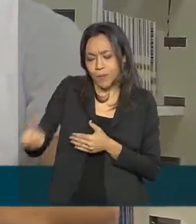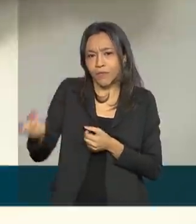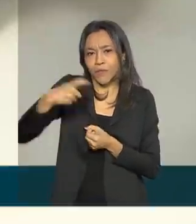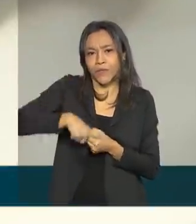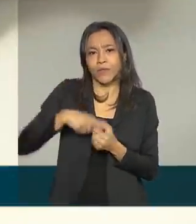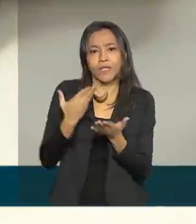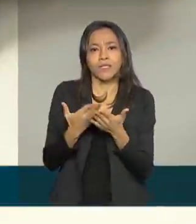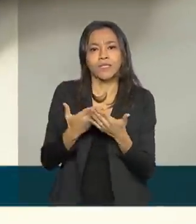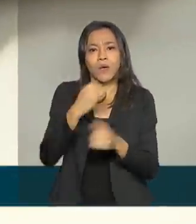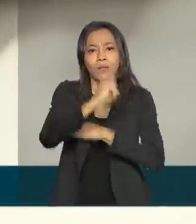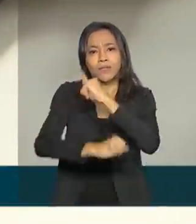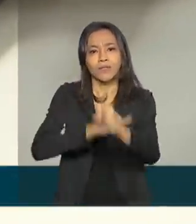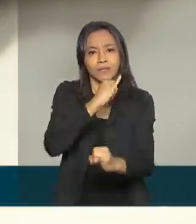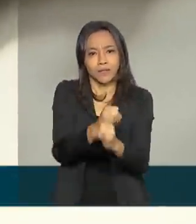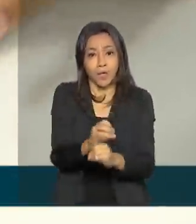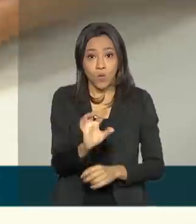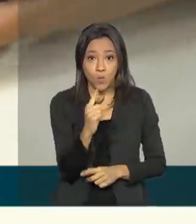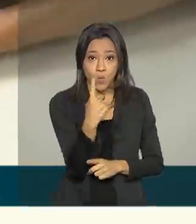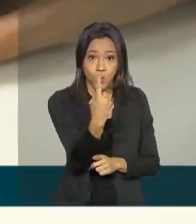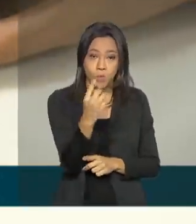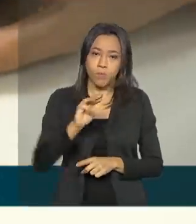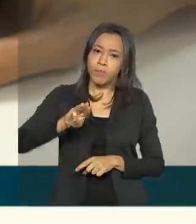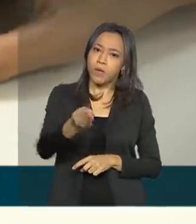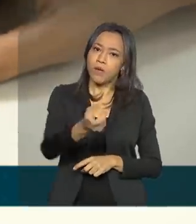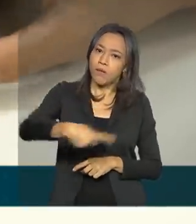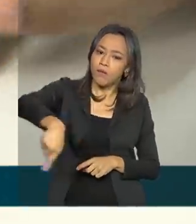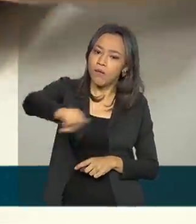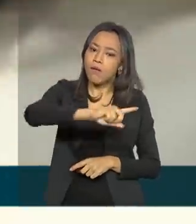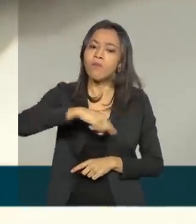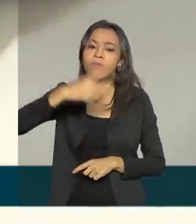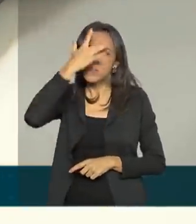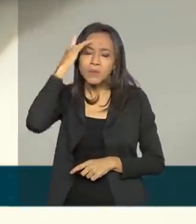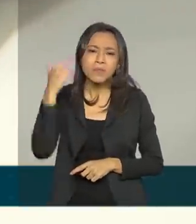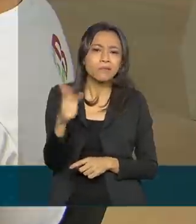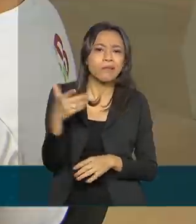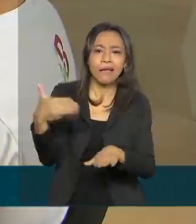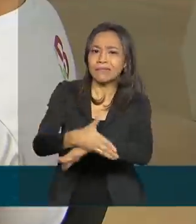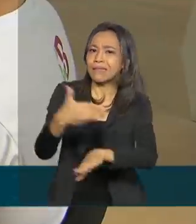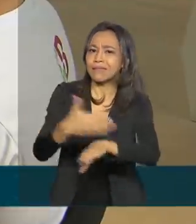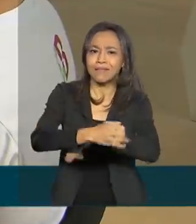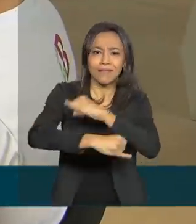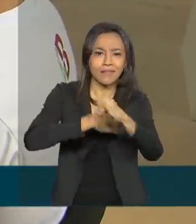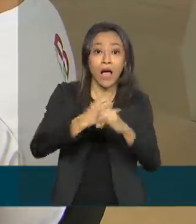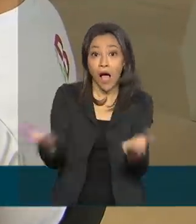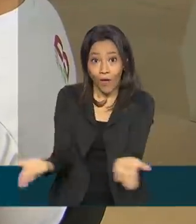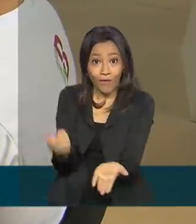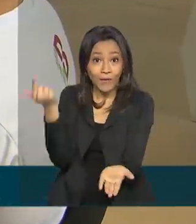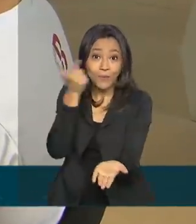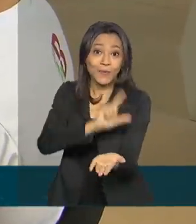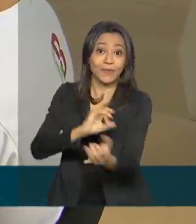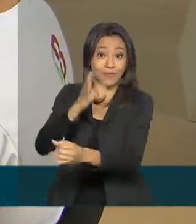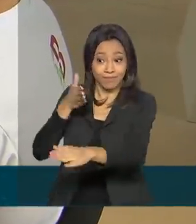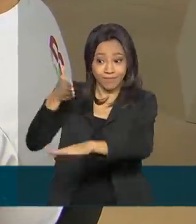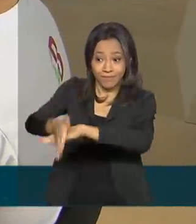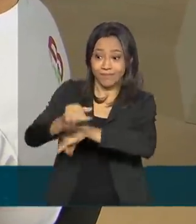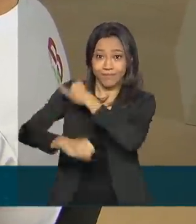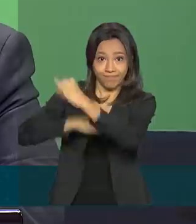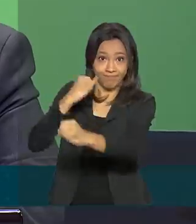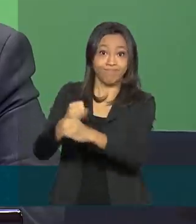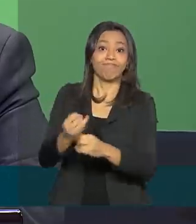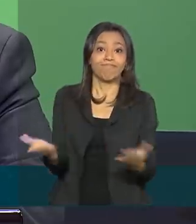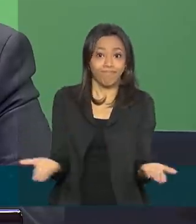virtuais. Cerca de um milhão de alunos em situação de vulnerabilidade terão facilidade de acesso à internet.